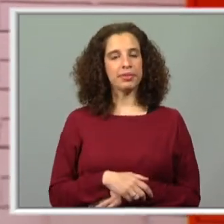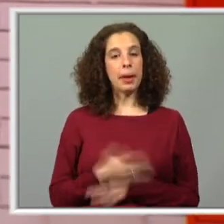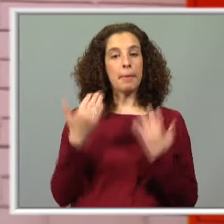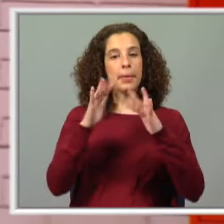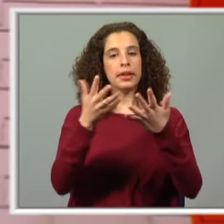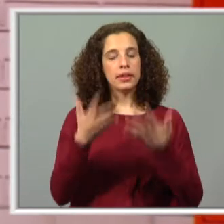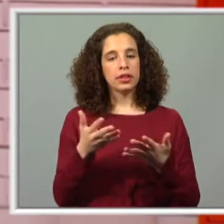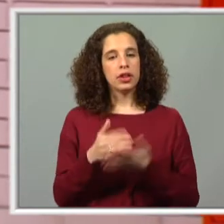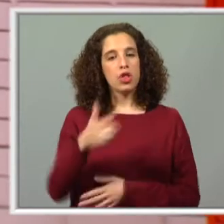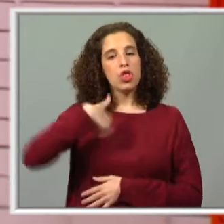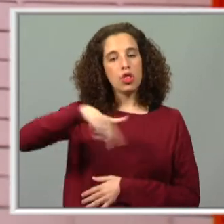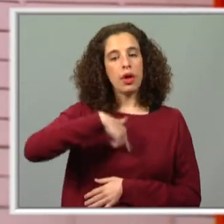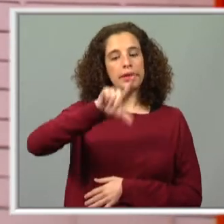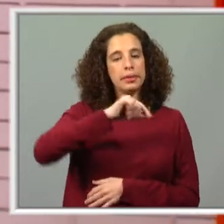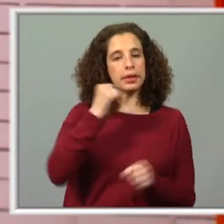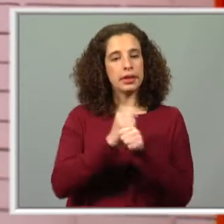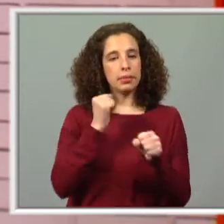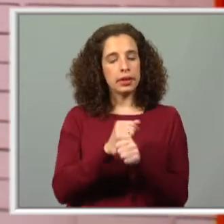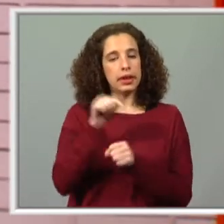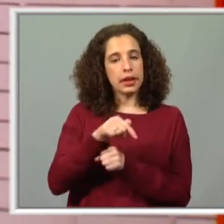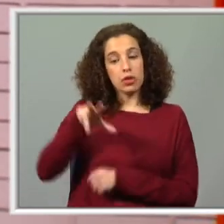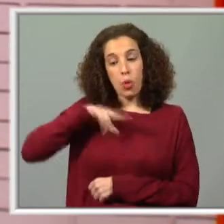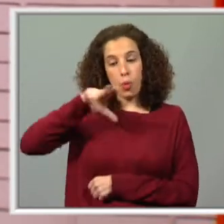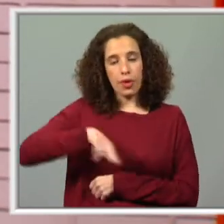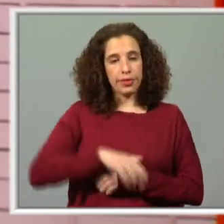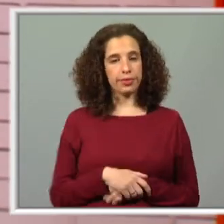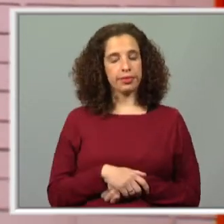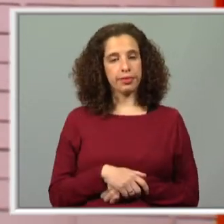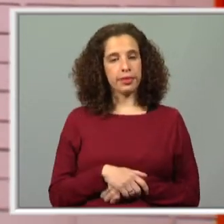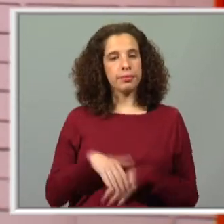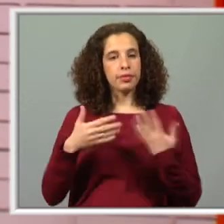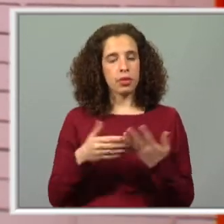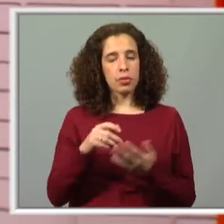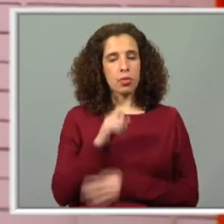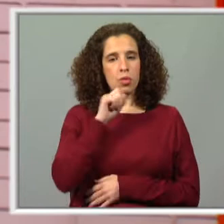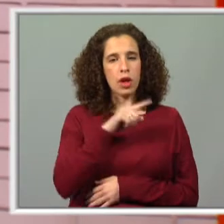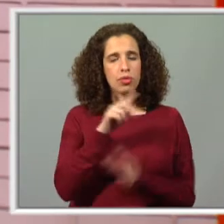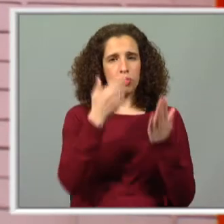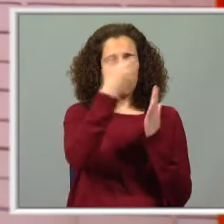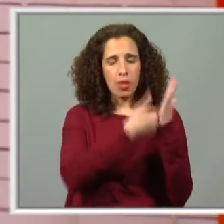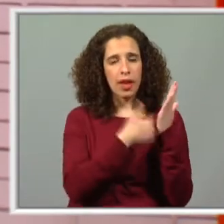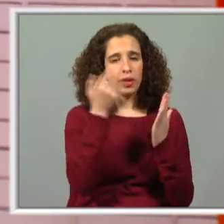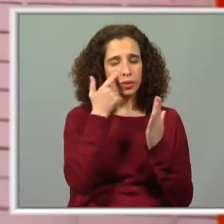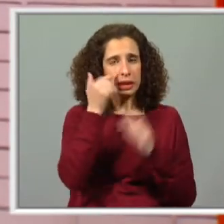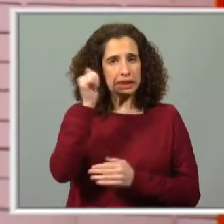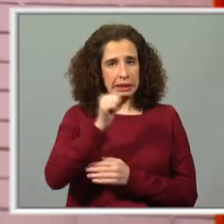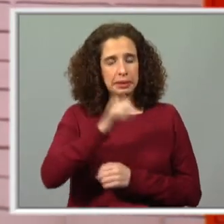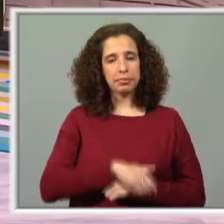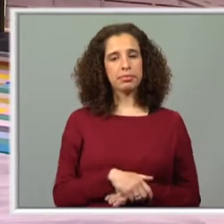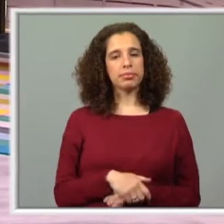Mas agora temos nós também que trabalhar aqui no nosso português, não é? Portanto, podemos conhecer o plano? Sim?